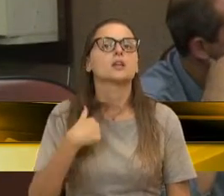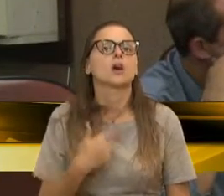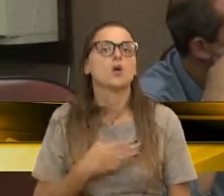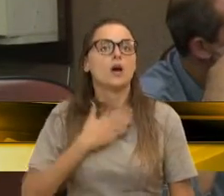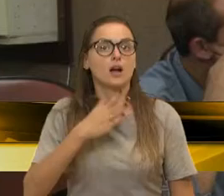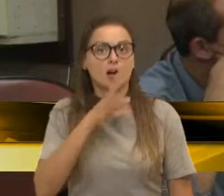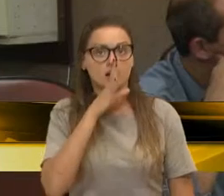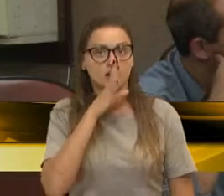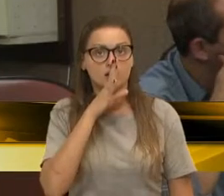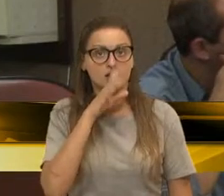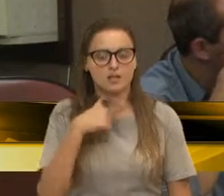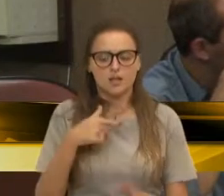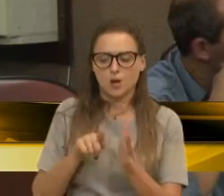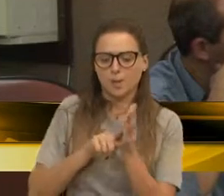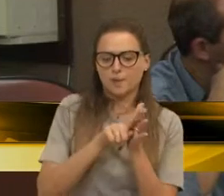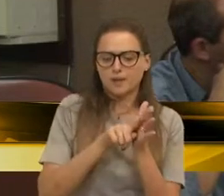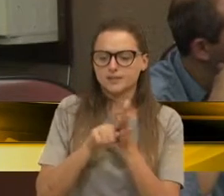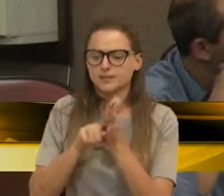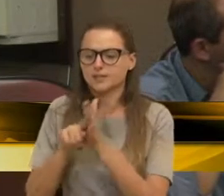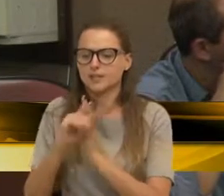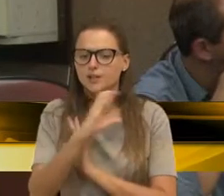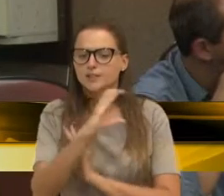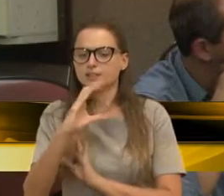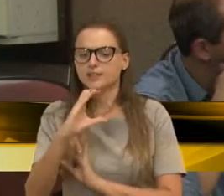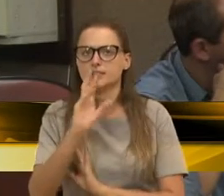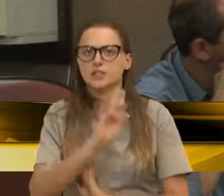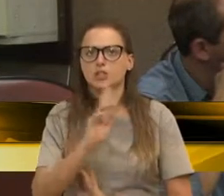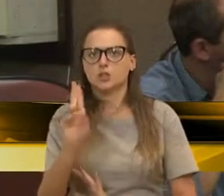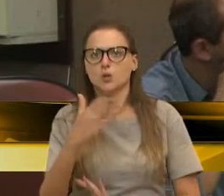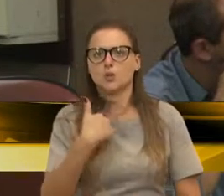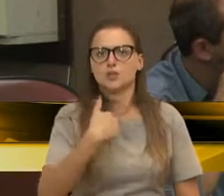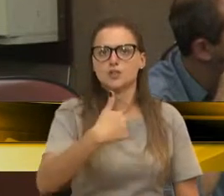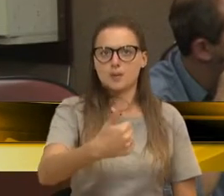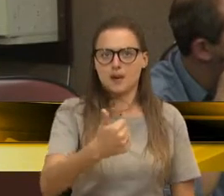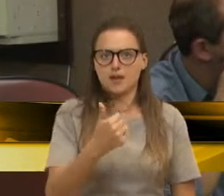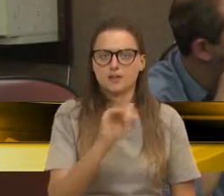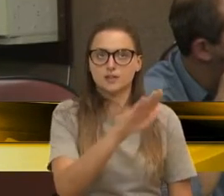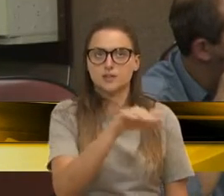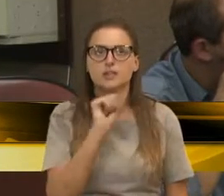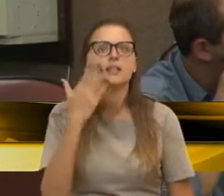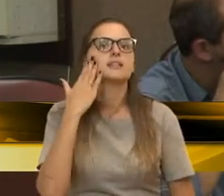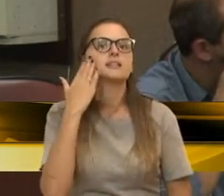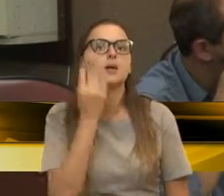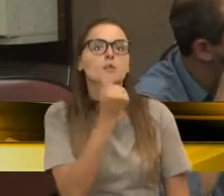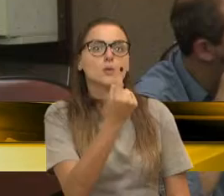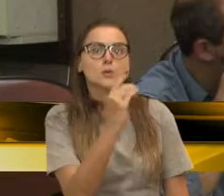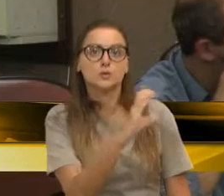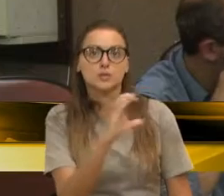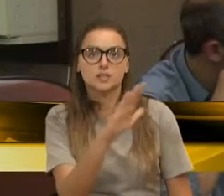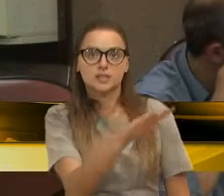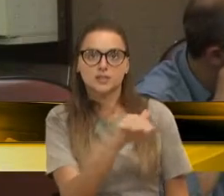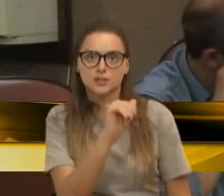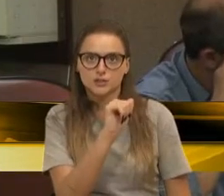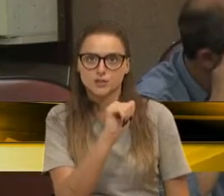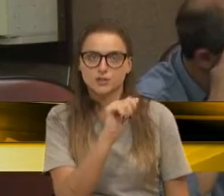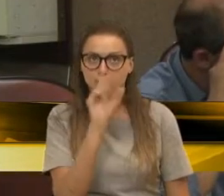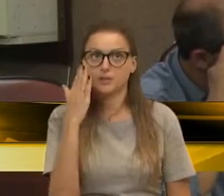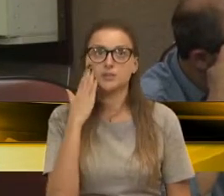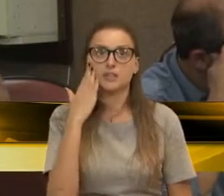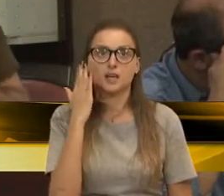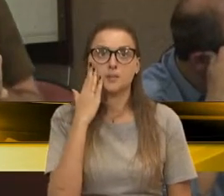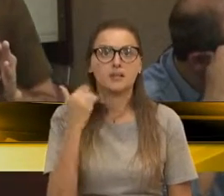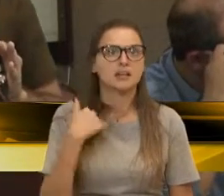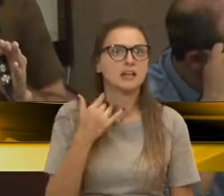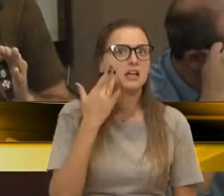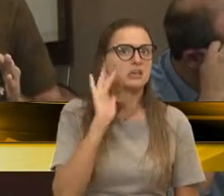pesquisar alguns dos CCs que foram chamados, vereador Fiúza. Sabe quem que é um dos CCs chamados? Eu não